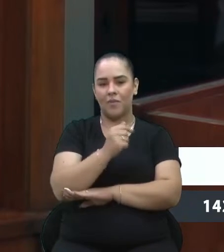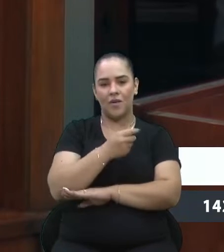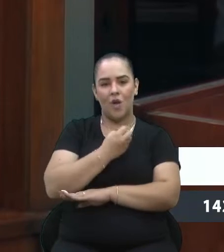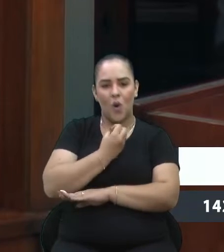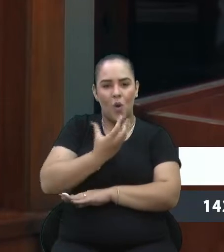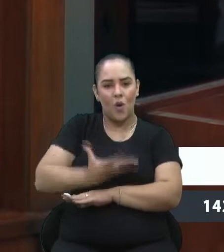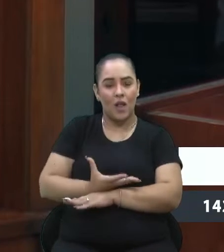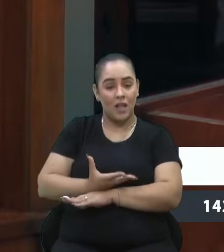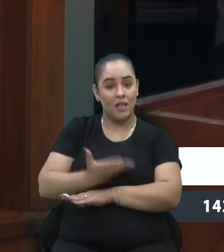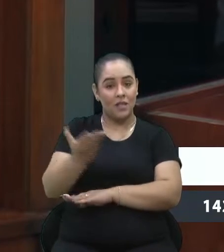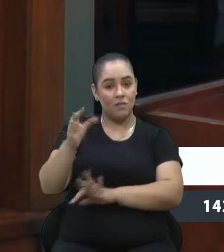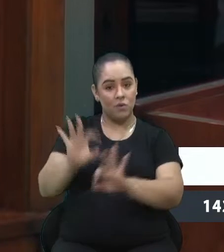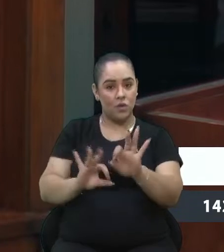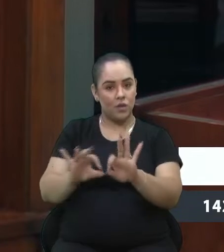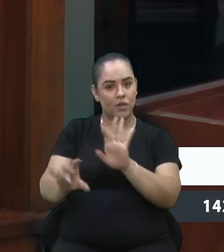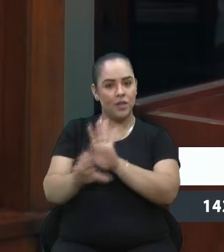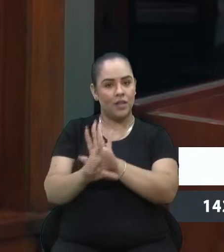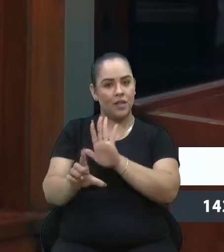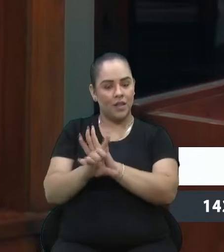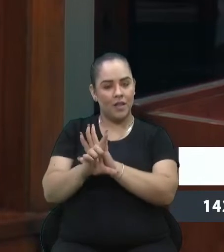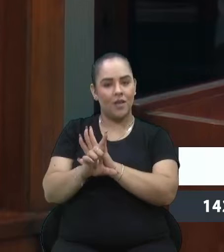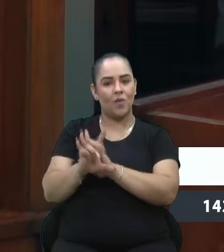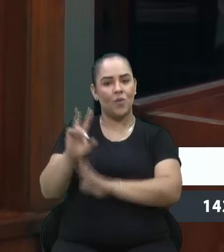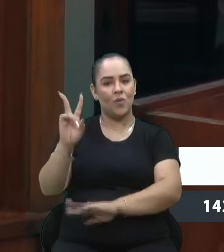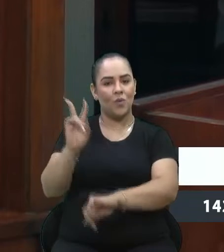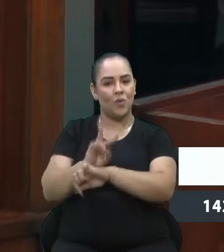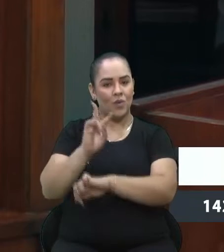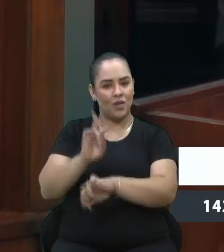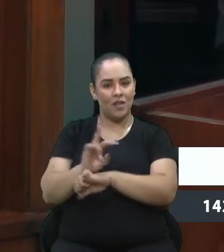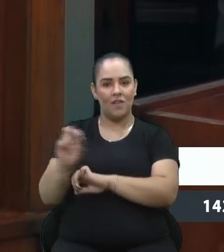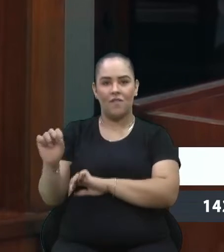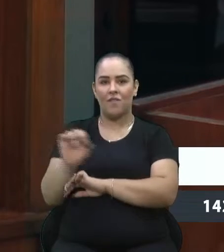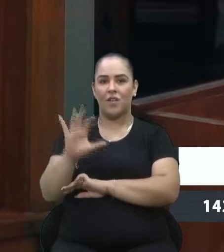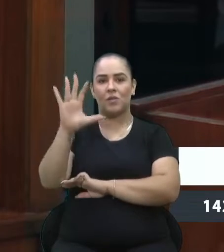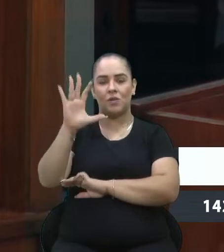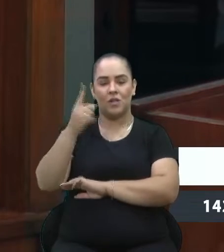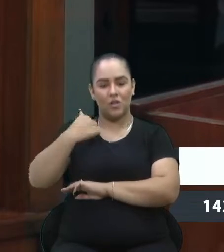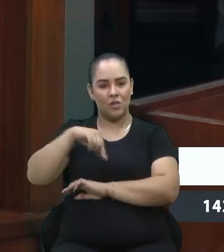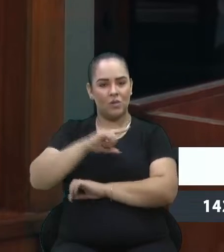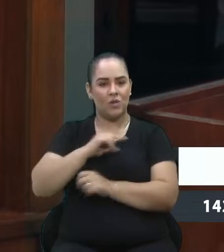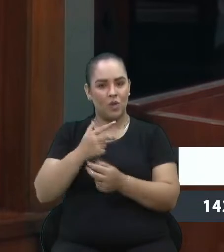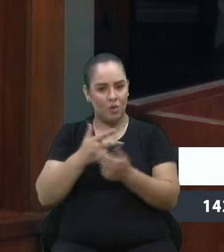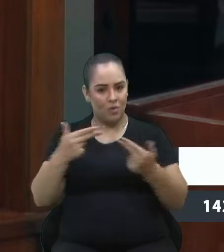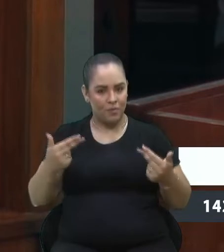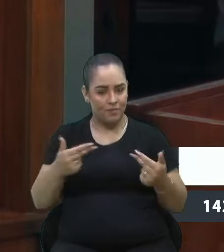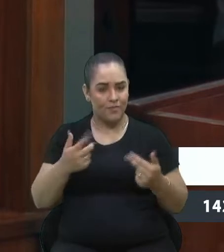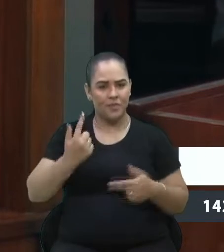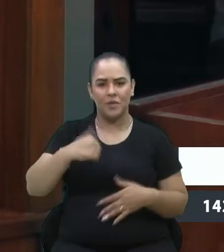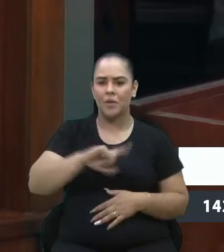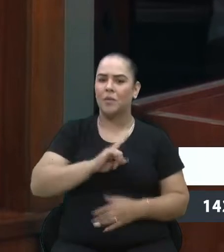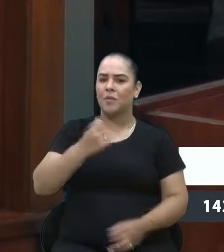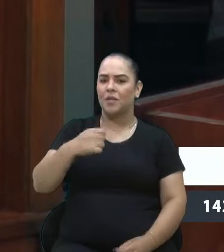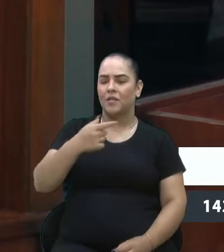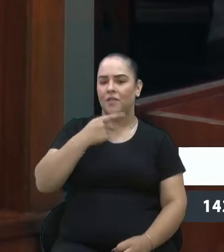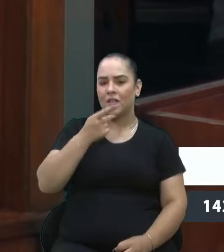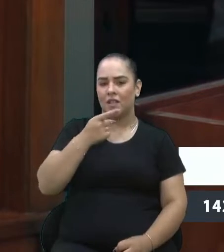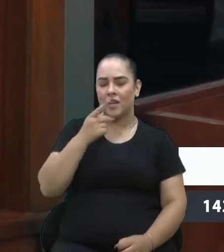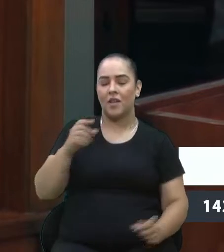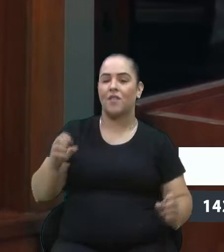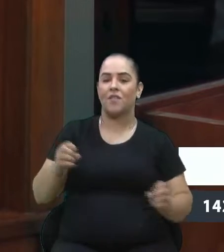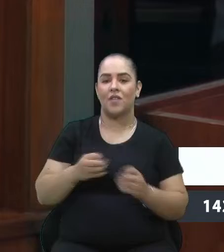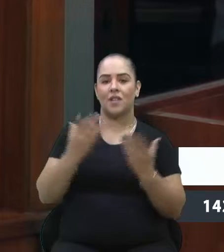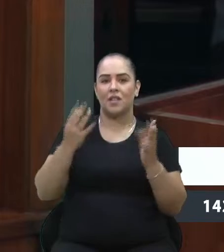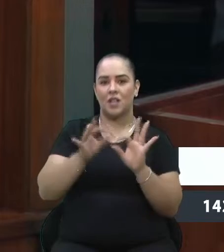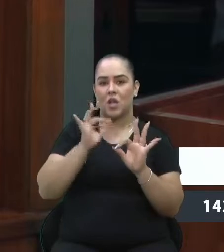preserva, reconhece e valoriza o nosso patrimônio. Então, gente precisa falar que, inicialmente, a Festa da Uva